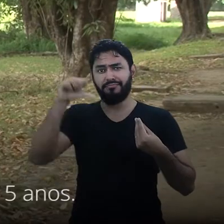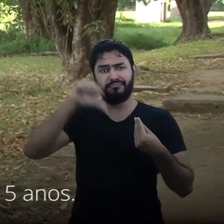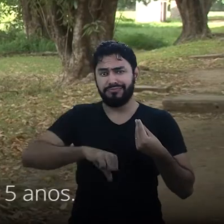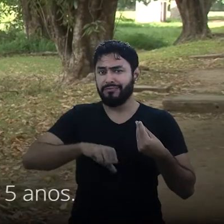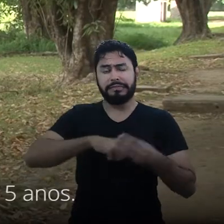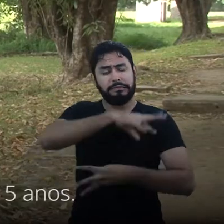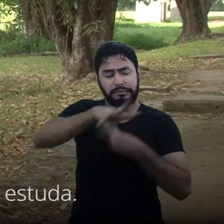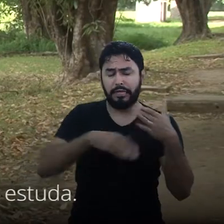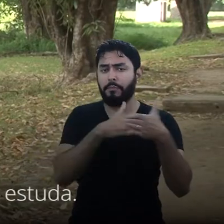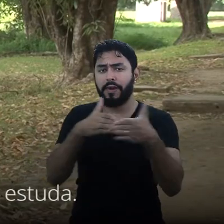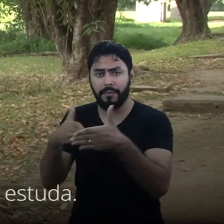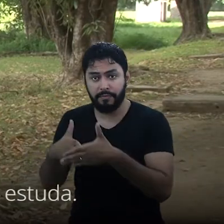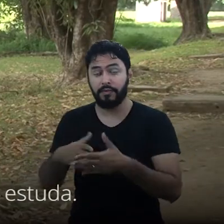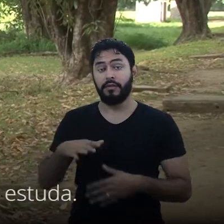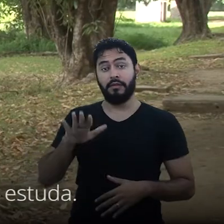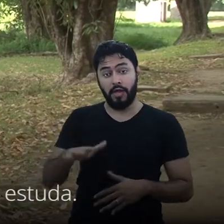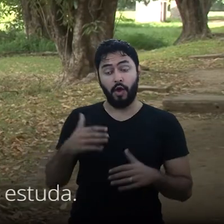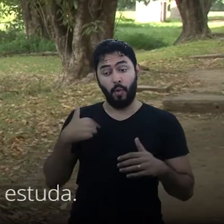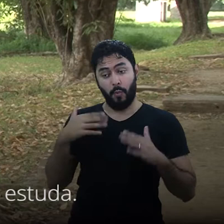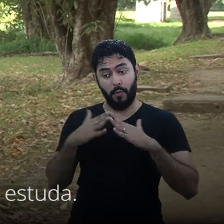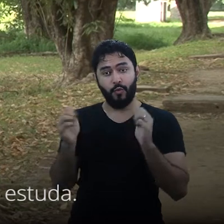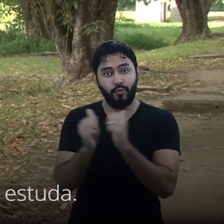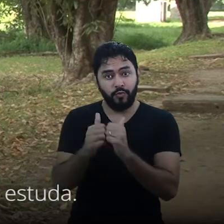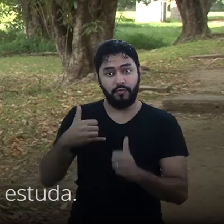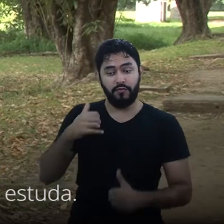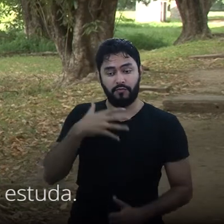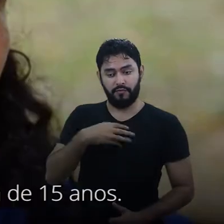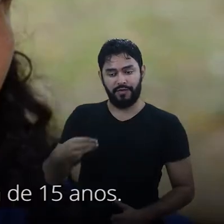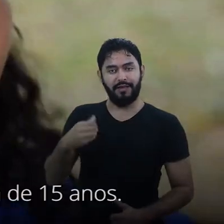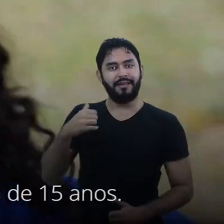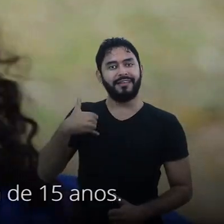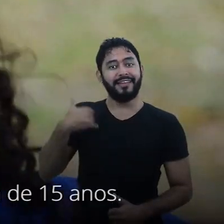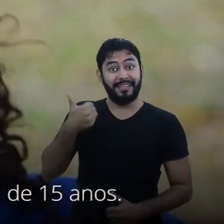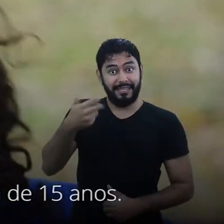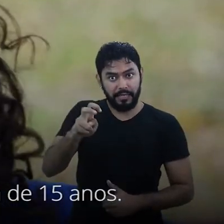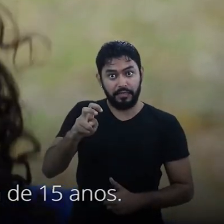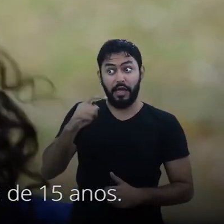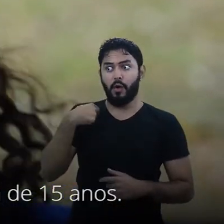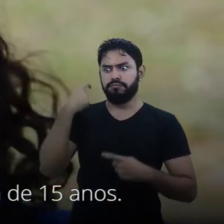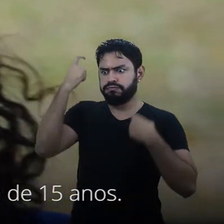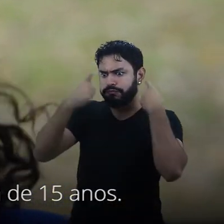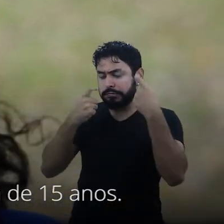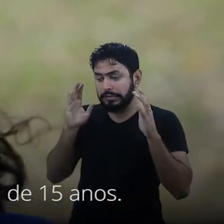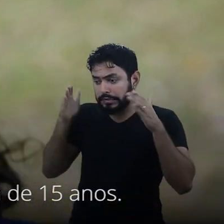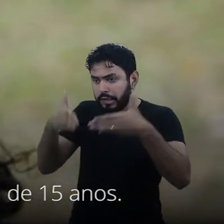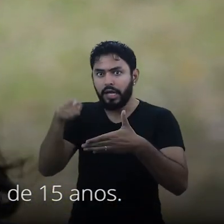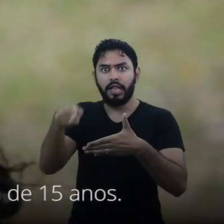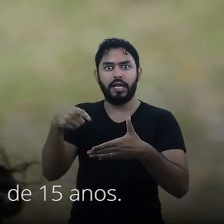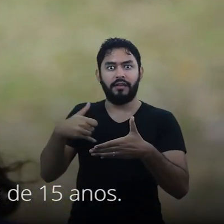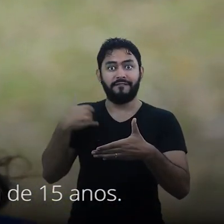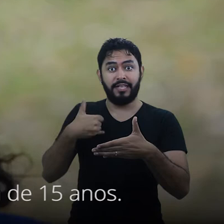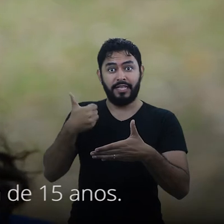casa de 15 anos. Ela não trabalha, só fica em casa e estuda. E o meu medo hoje é essa minha filha de 15 anos.